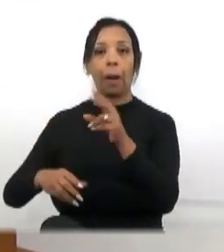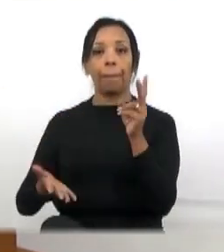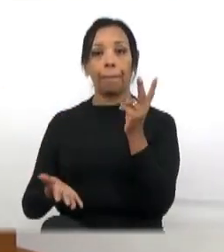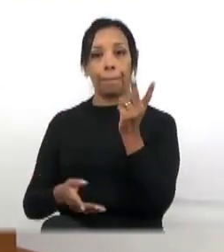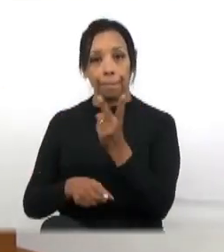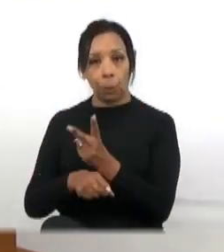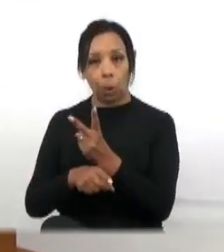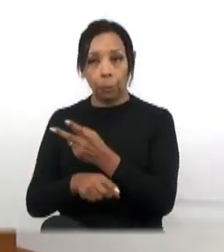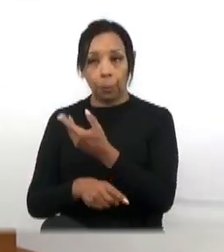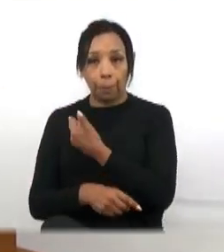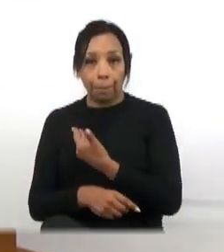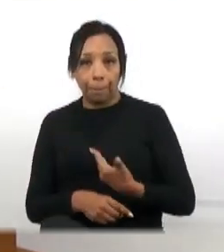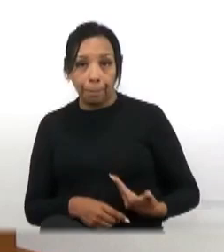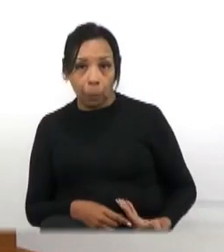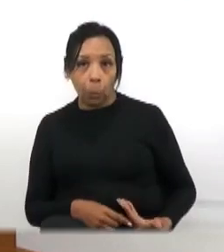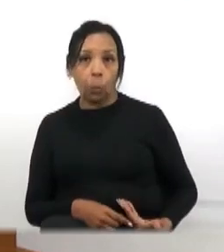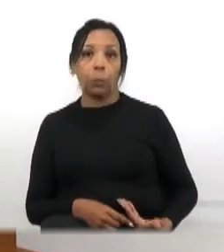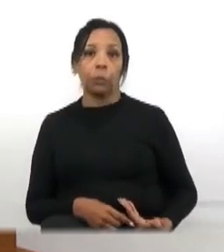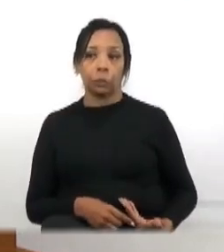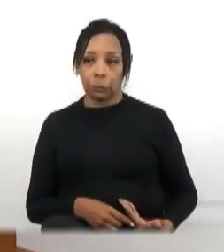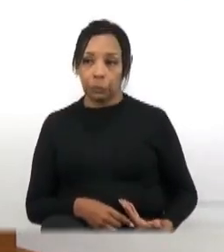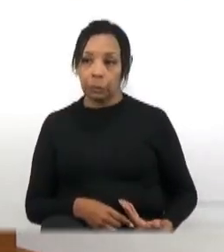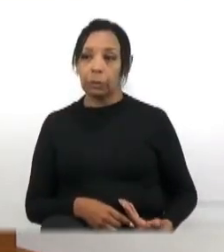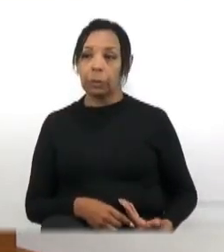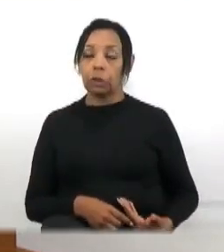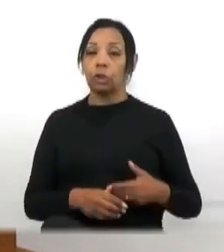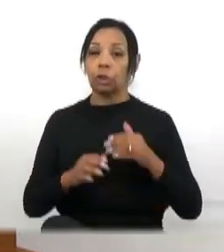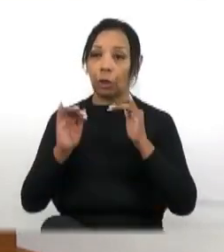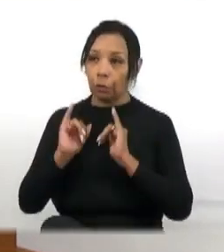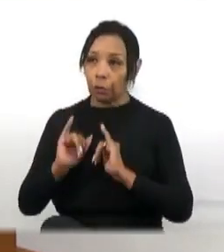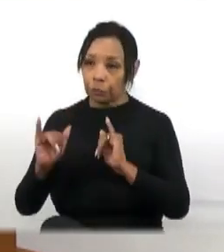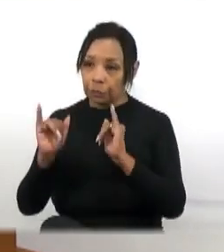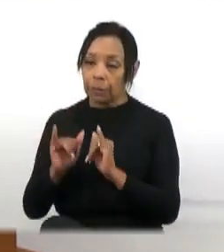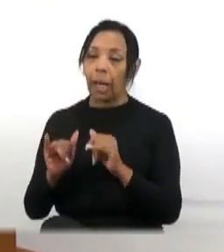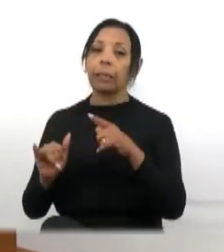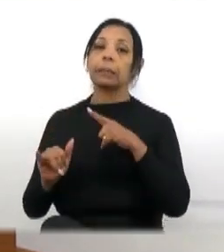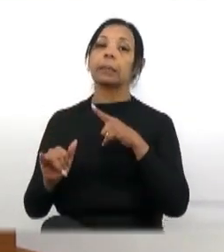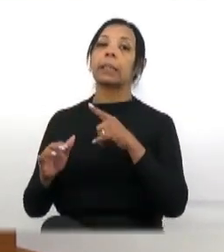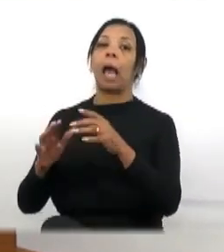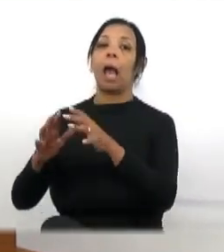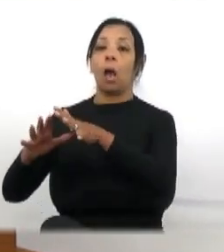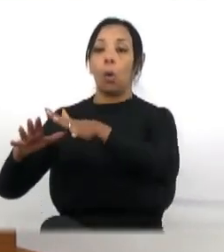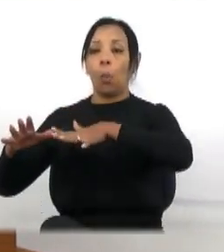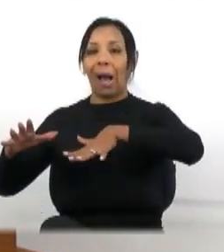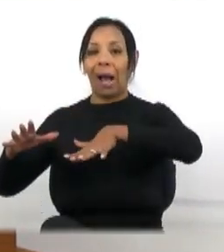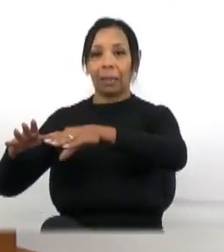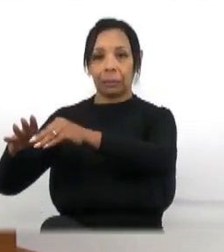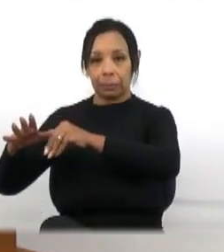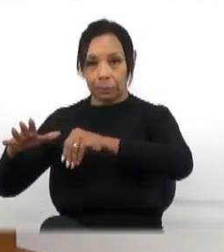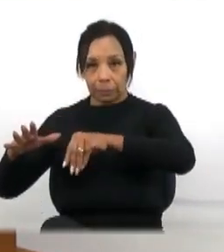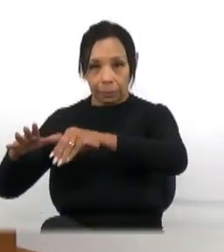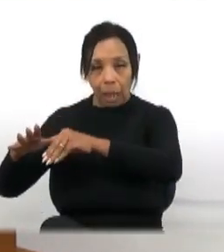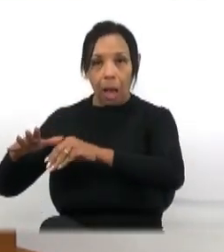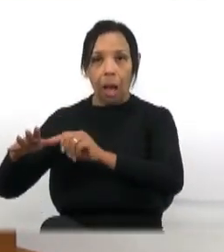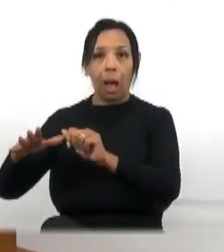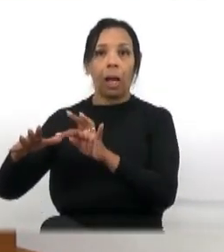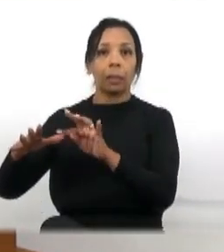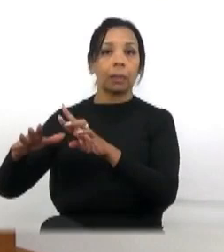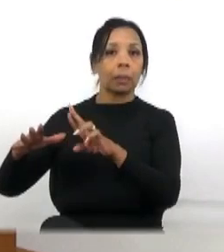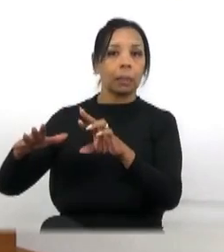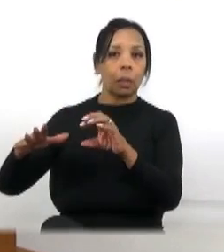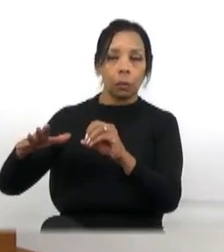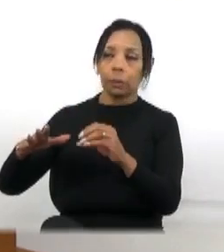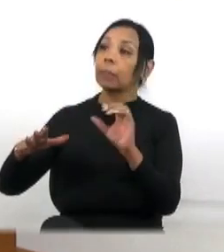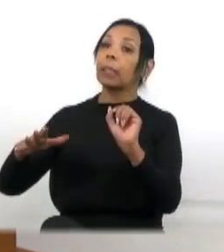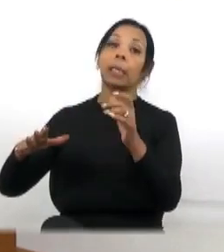no fim da imigrante, a já denunciou isso aqui, a cidade que tem um aterro clandestino, a cidade que não foi buscar saber quem